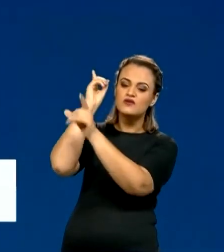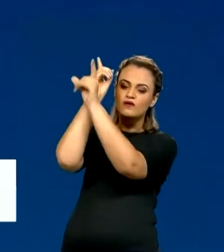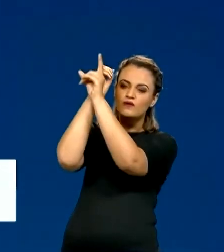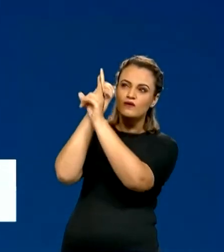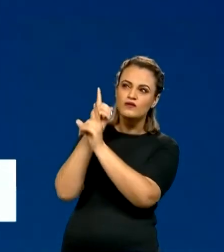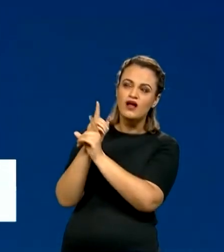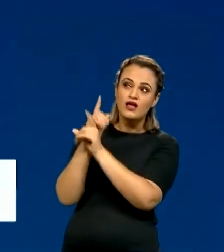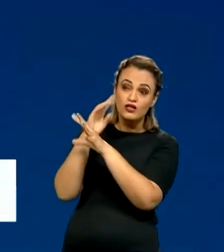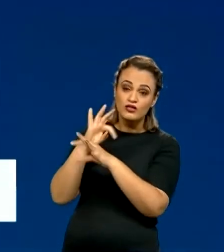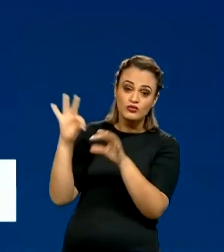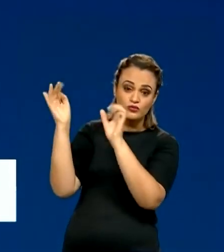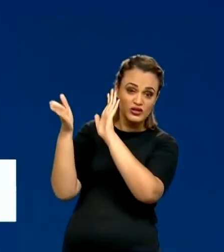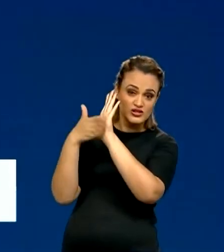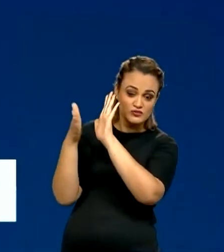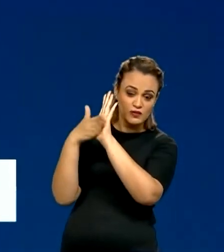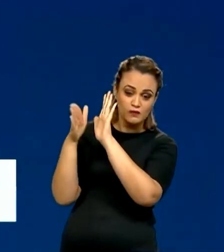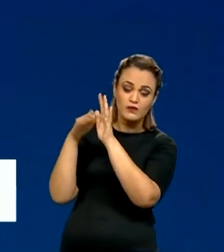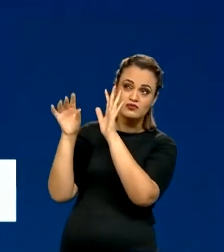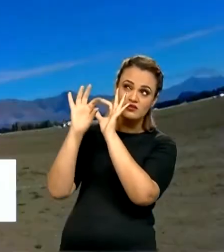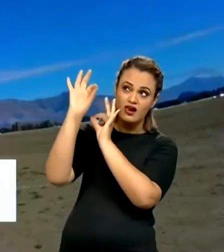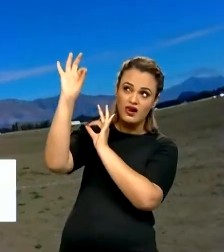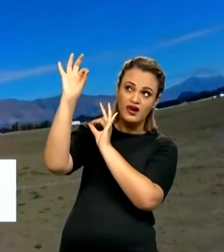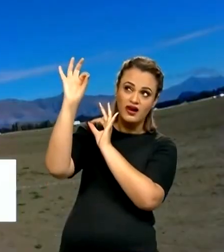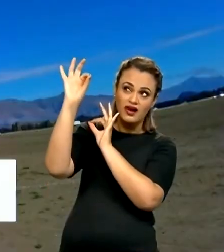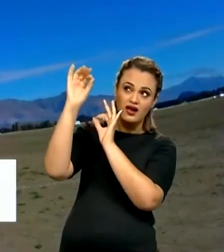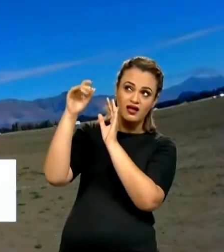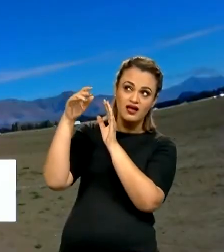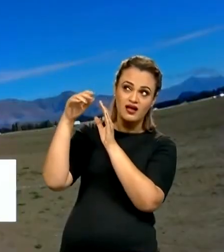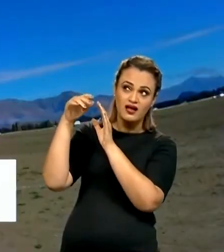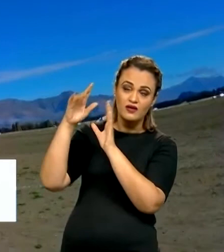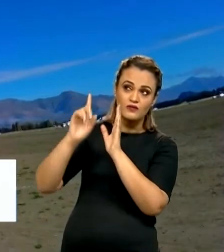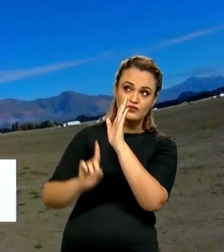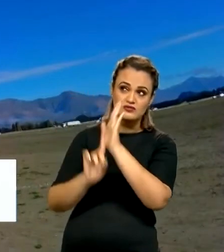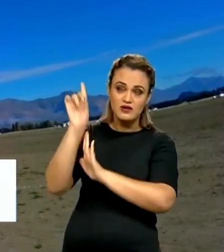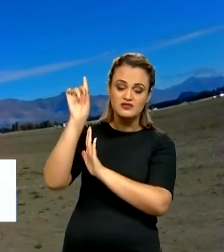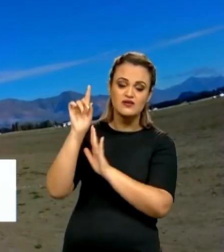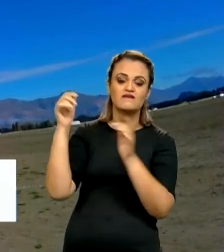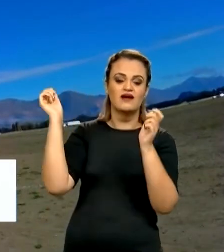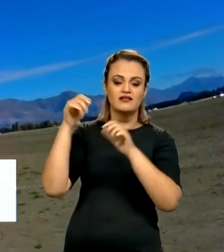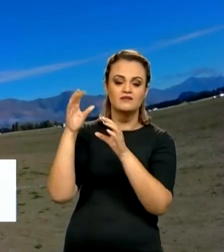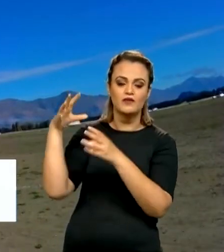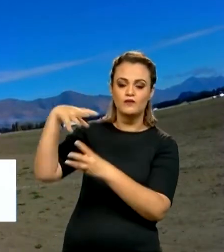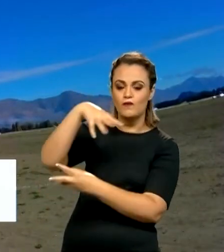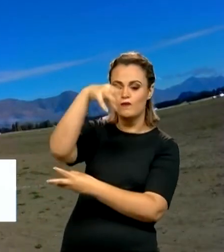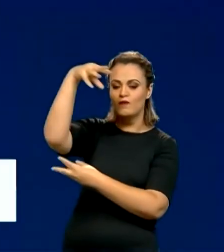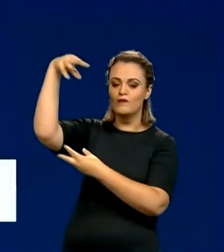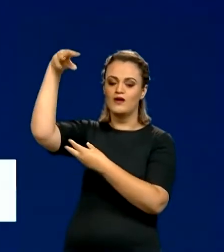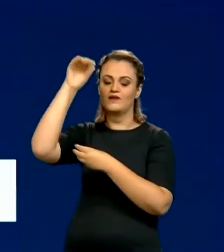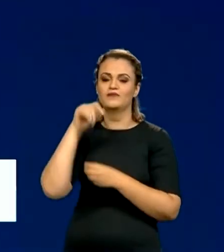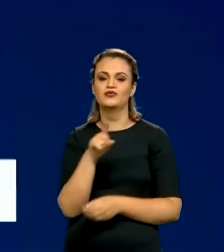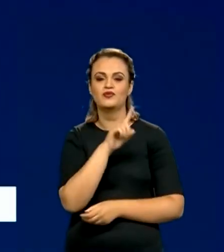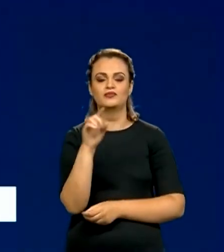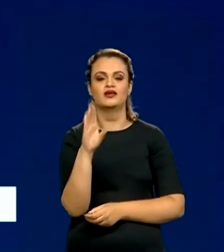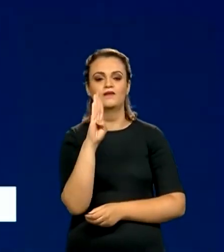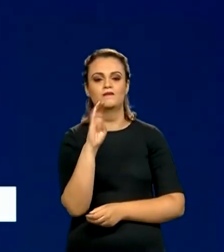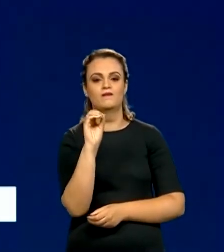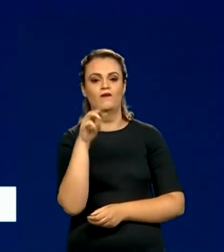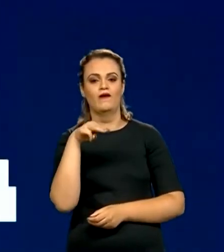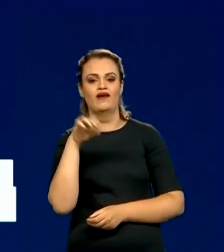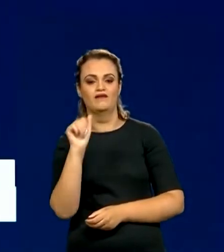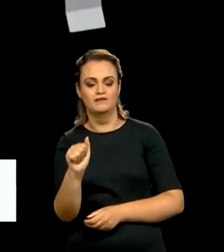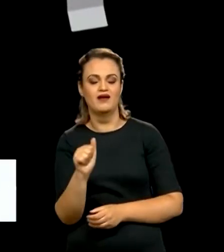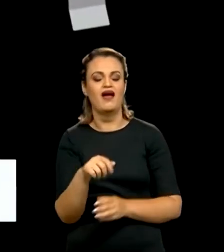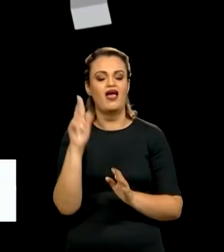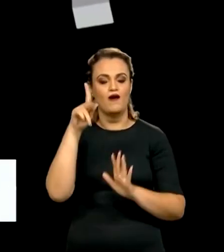a gente propôs para a missão espacial vai funcionar mostrando pelo balão. O poema é o nome do principal projeto